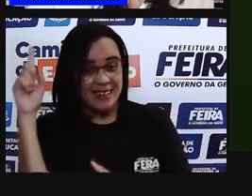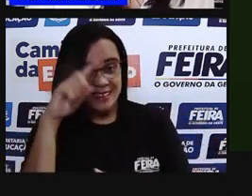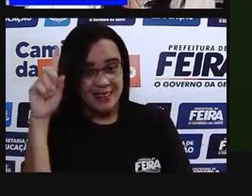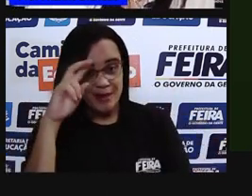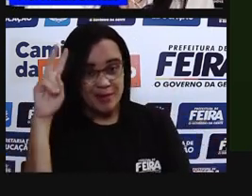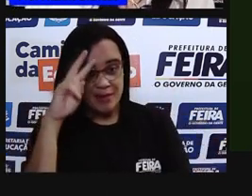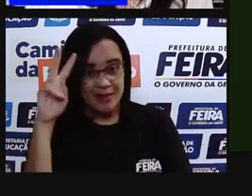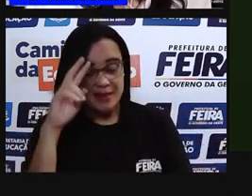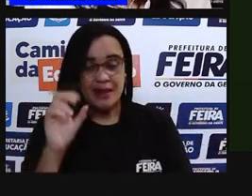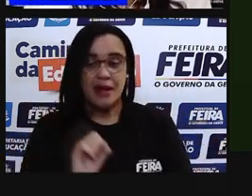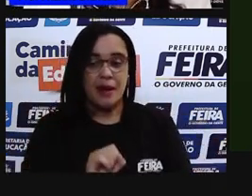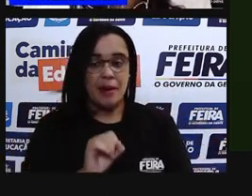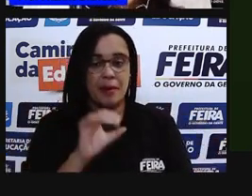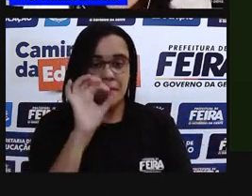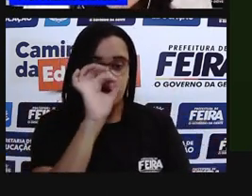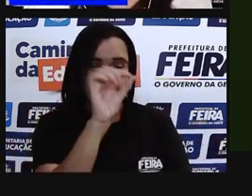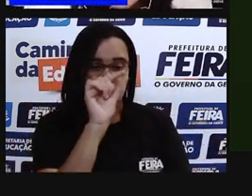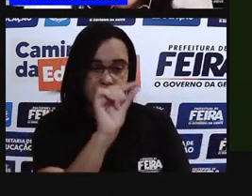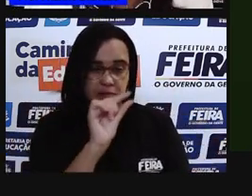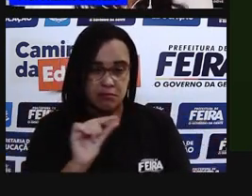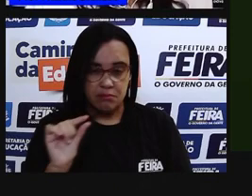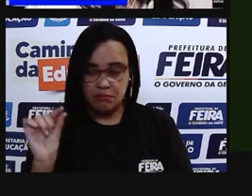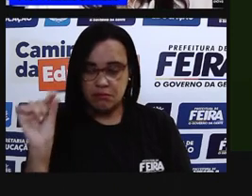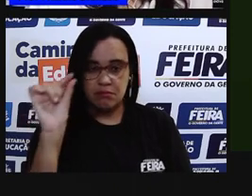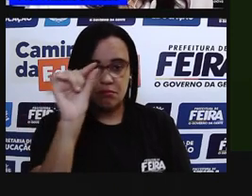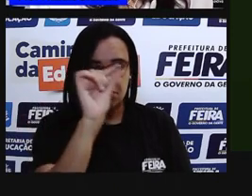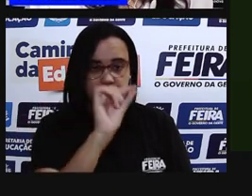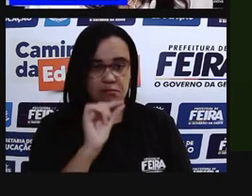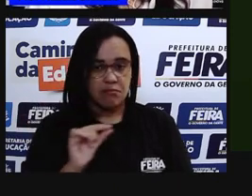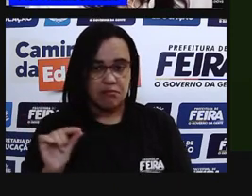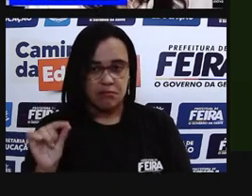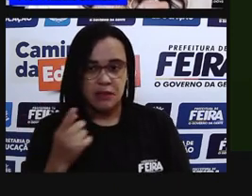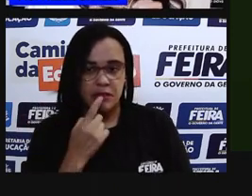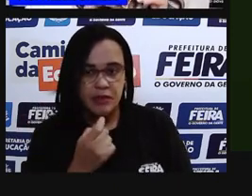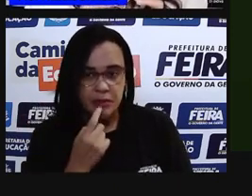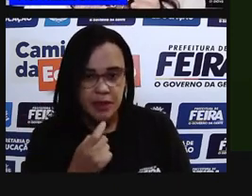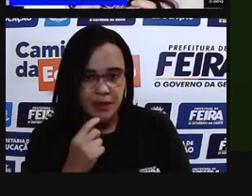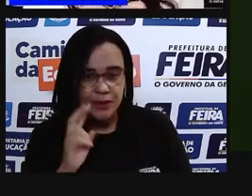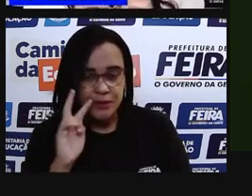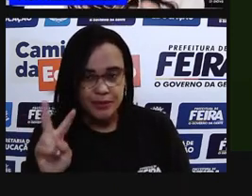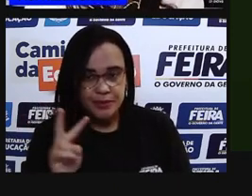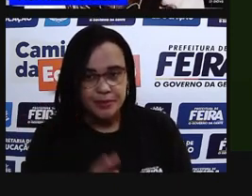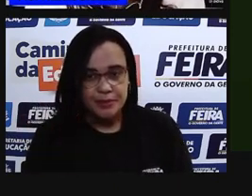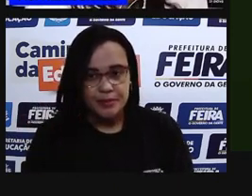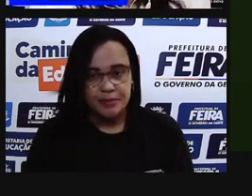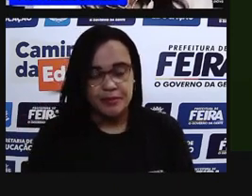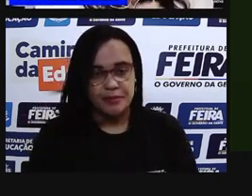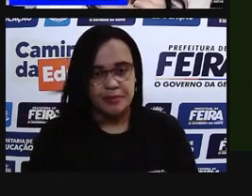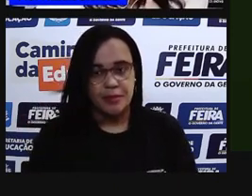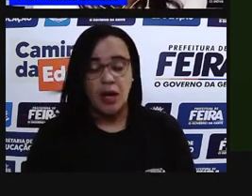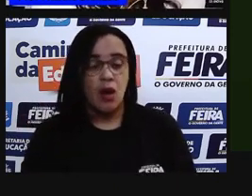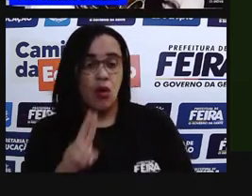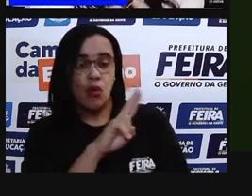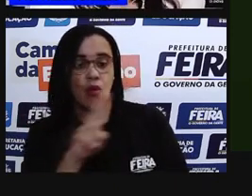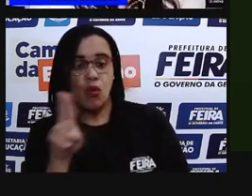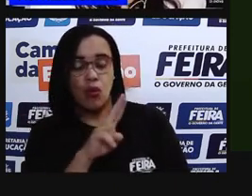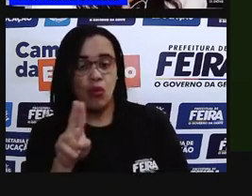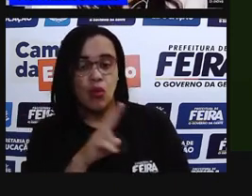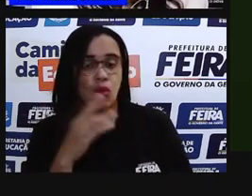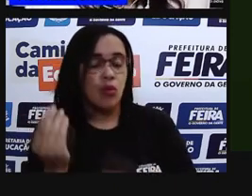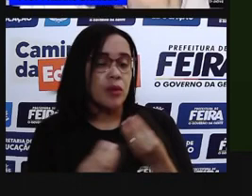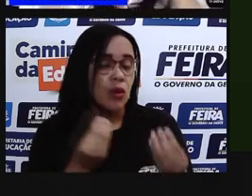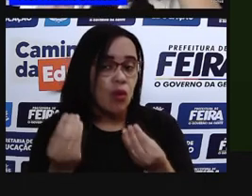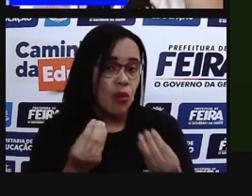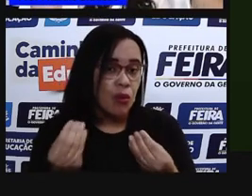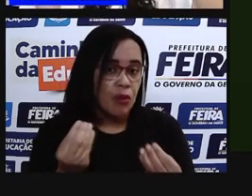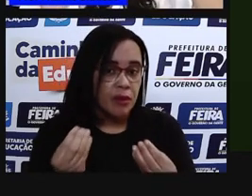chamar de bolinha. A gente vai chamar de quê, Pró? A gente vai chamar de vesículas ou vacuos, tá?